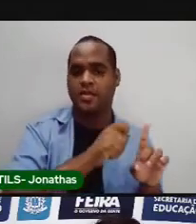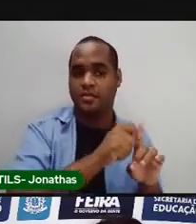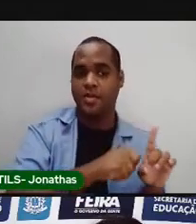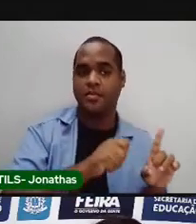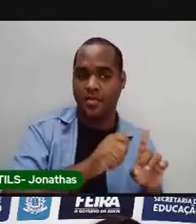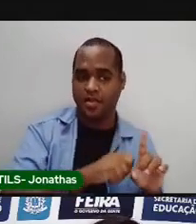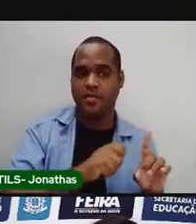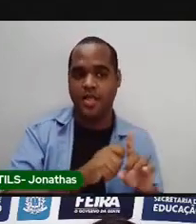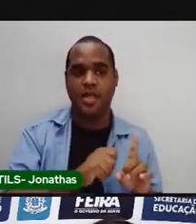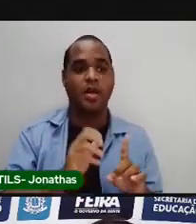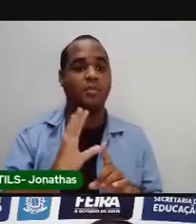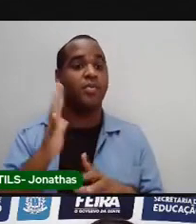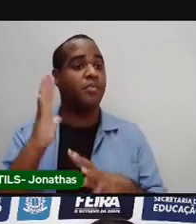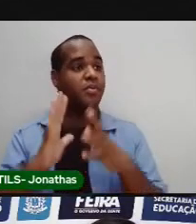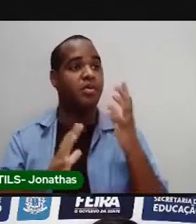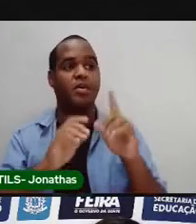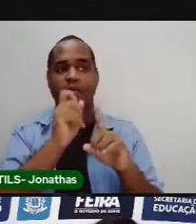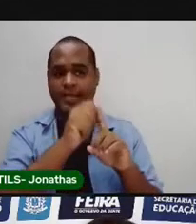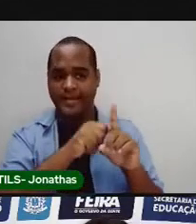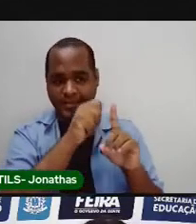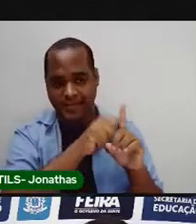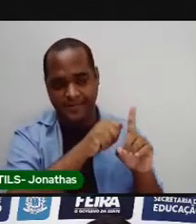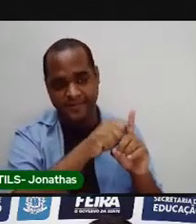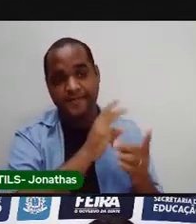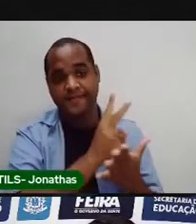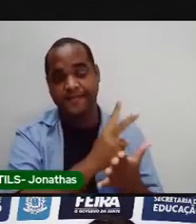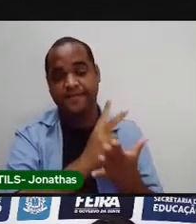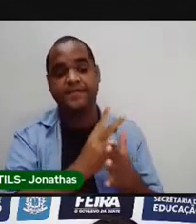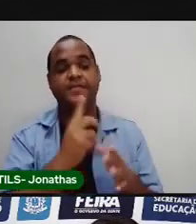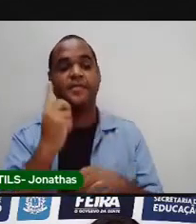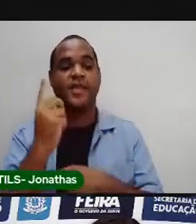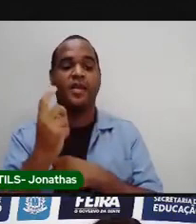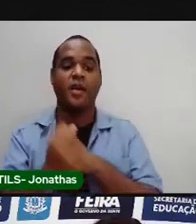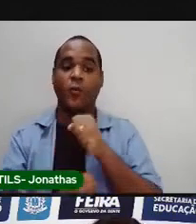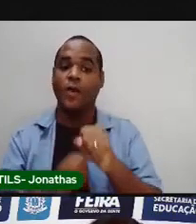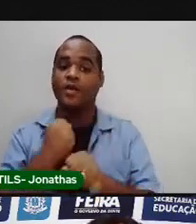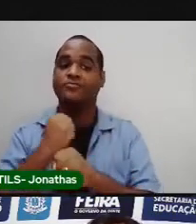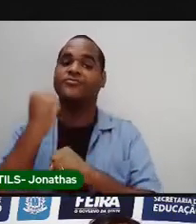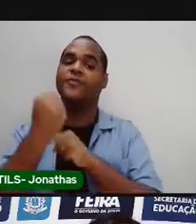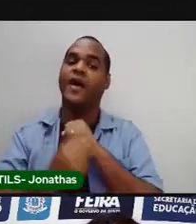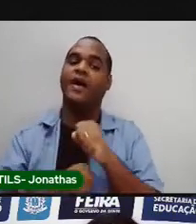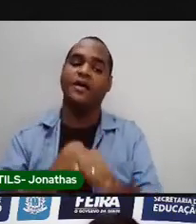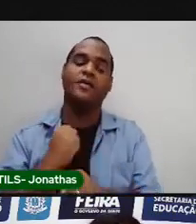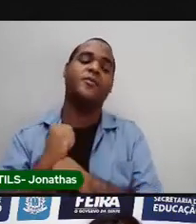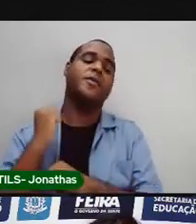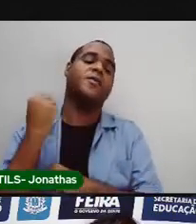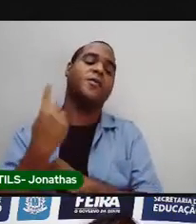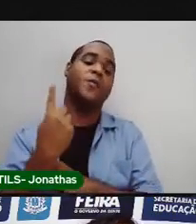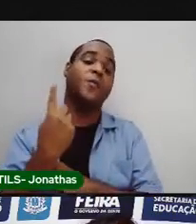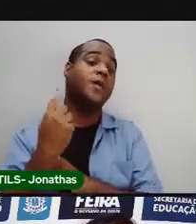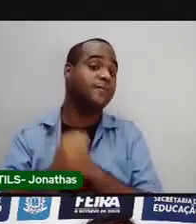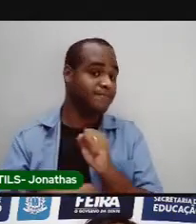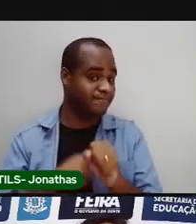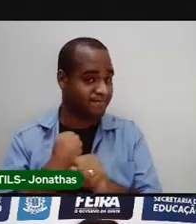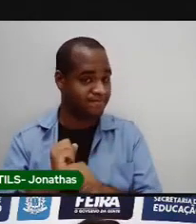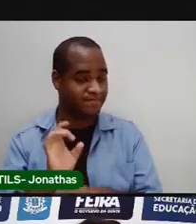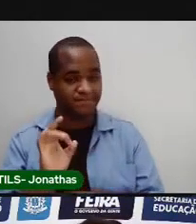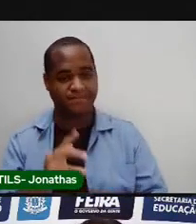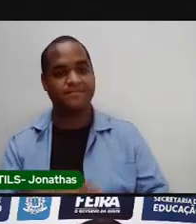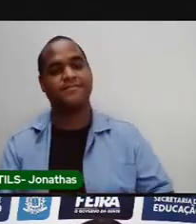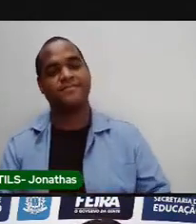Acontece todo mês. E anualmente, é uma coisa que acontece uma vez no ano.